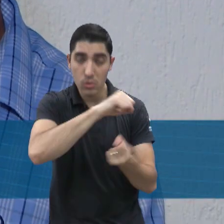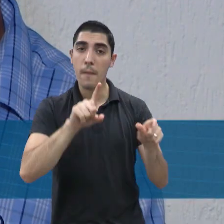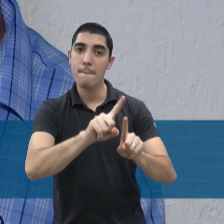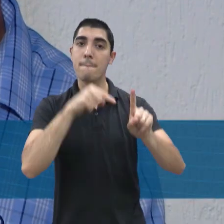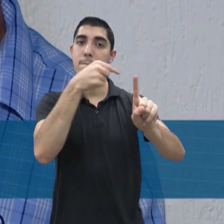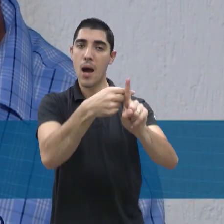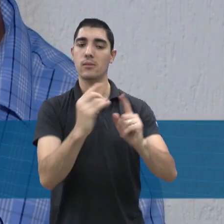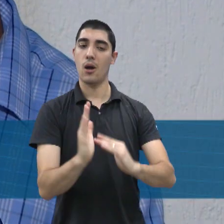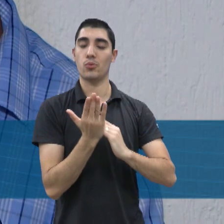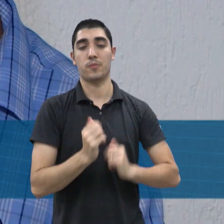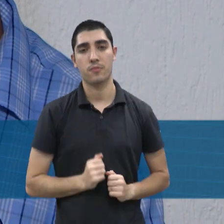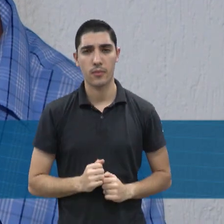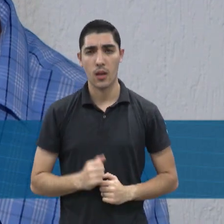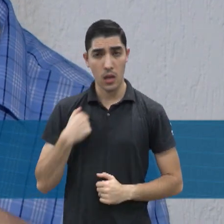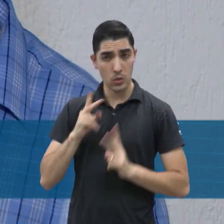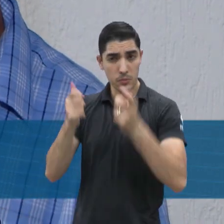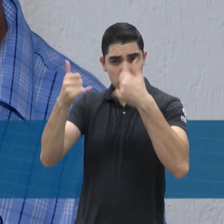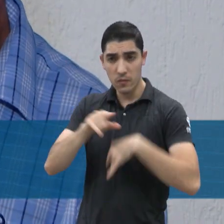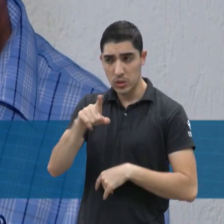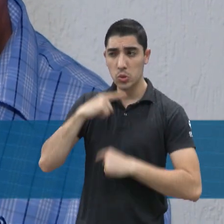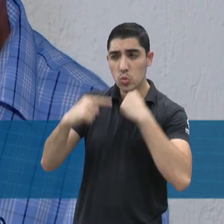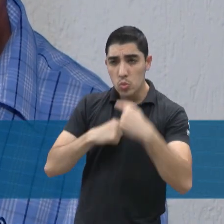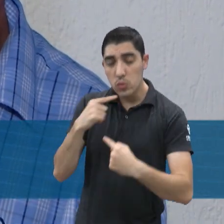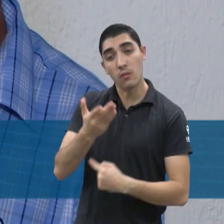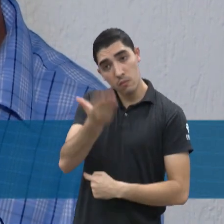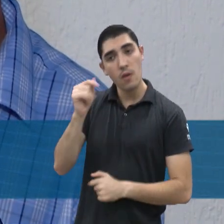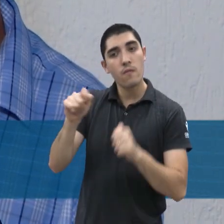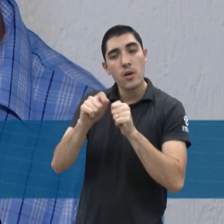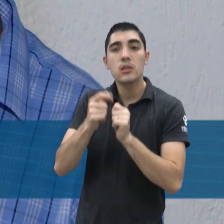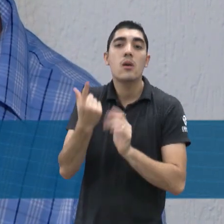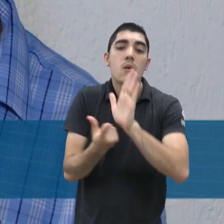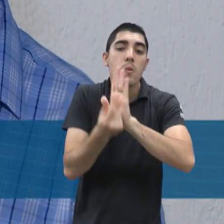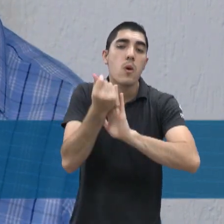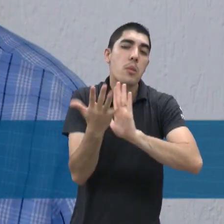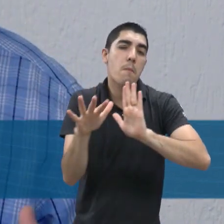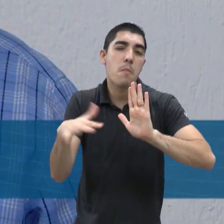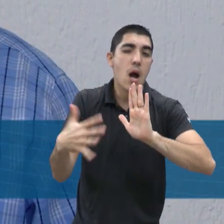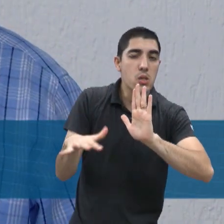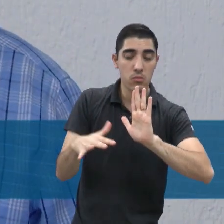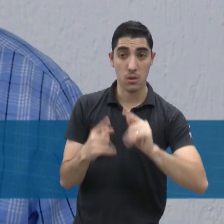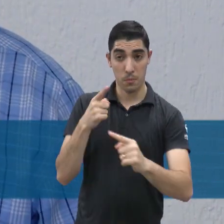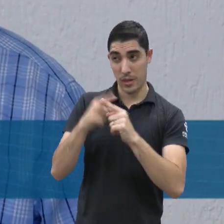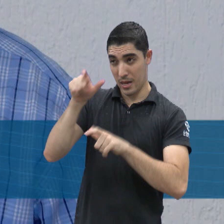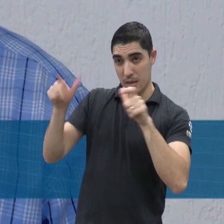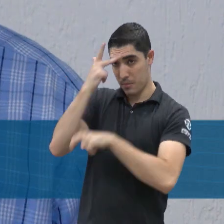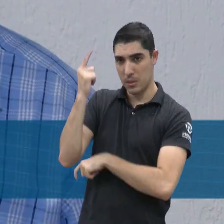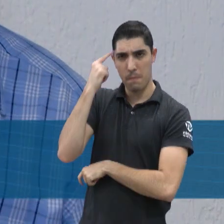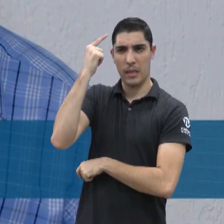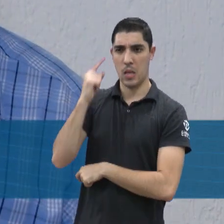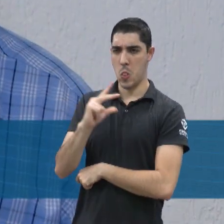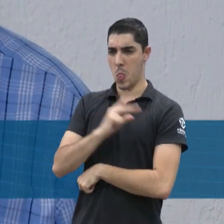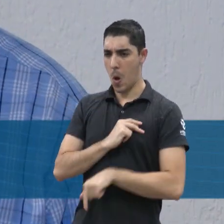melhor dúvida é, por incrível que pareça, é você fazer um orçamento. Por que é o ponto? Porque as pessoas têm uma mentalidade de falar assim, é